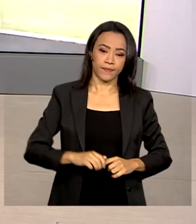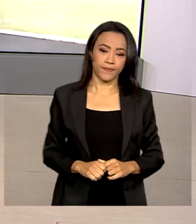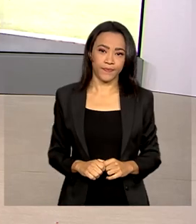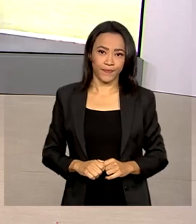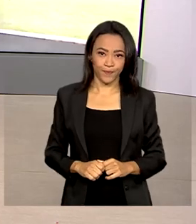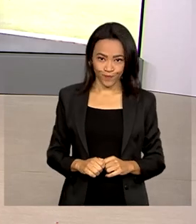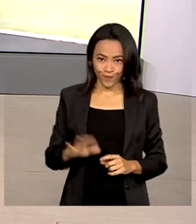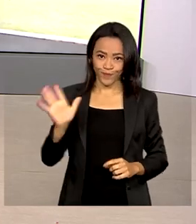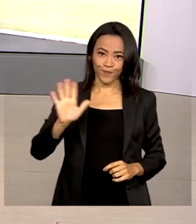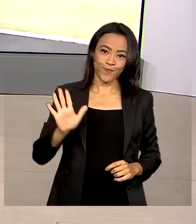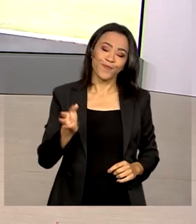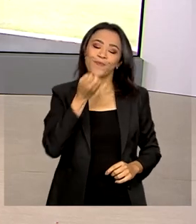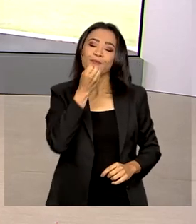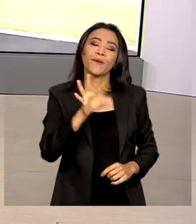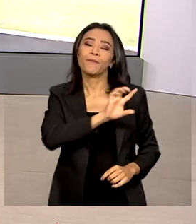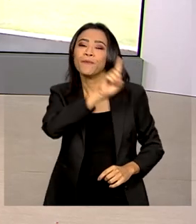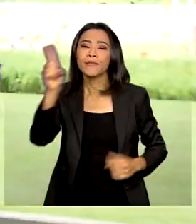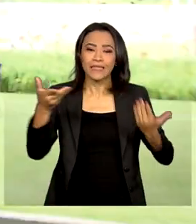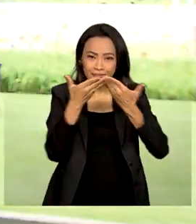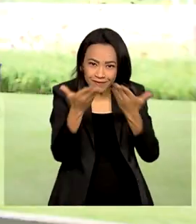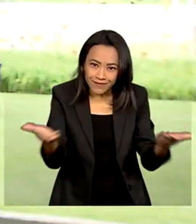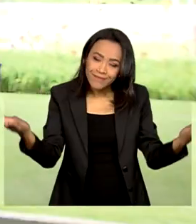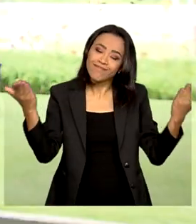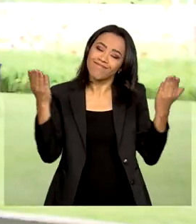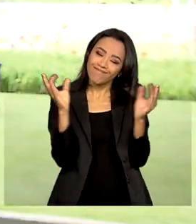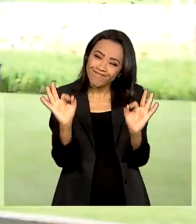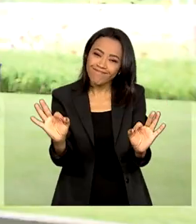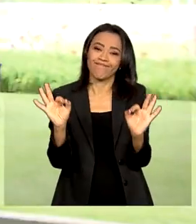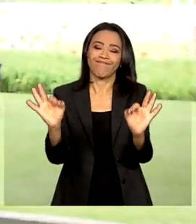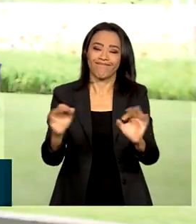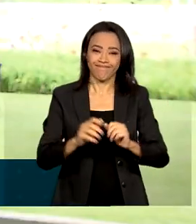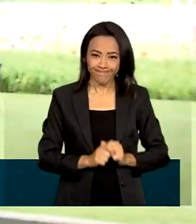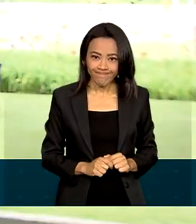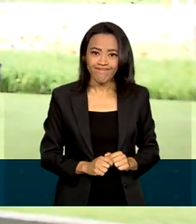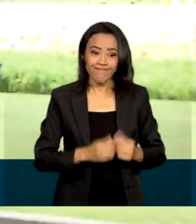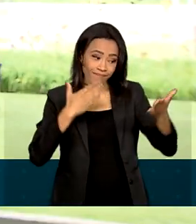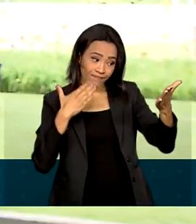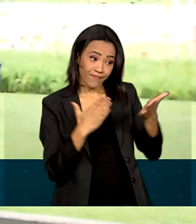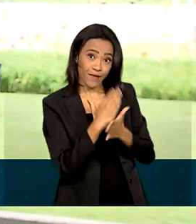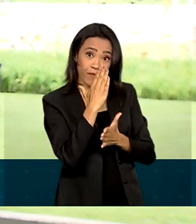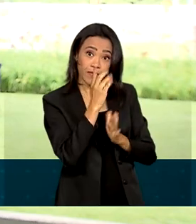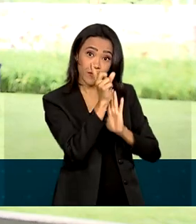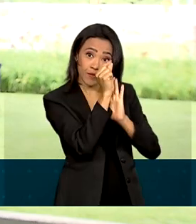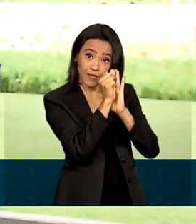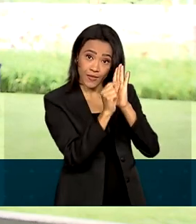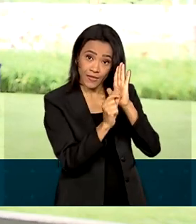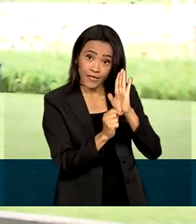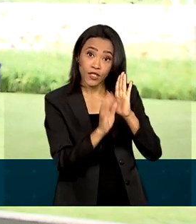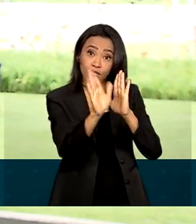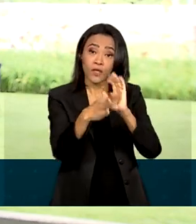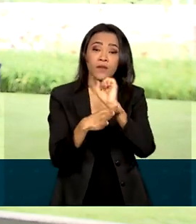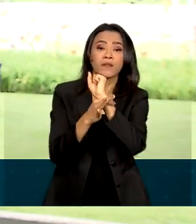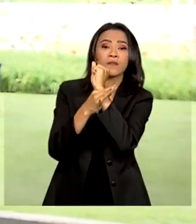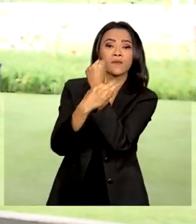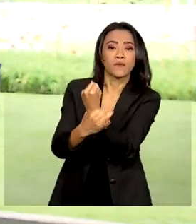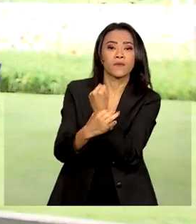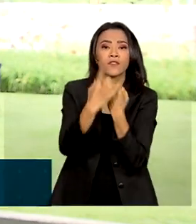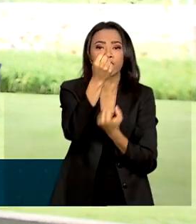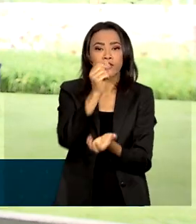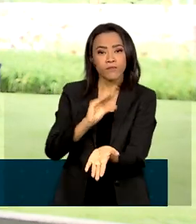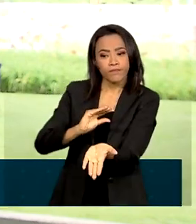Olá, Mara. Bom dia para você e bom dia a todos. É isso mesmo, né? Com a aprovação do orçamento ficam garantidos recursos